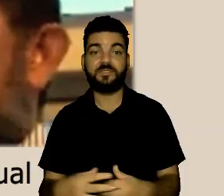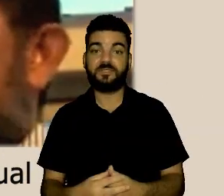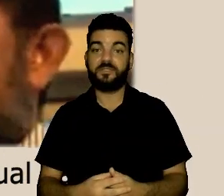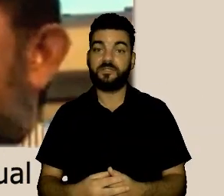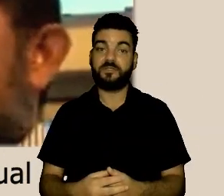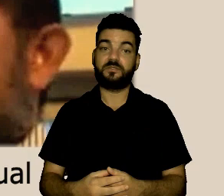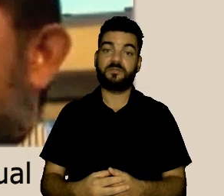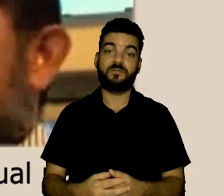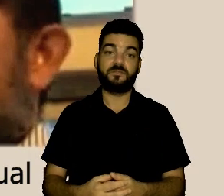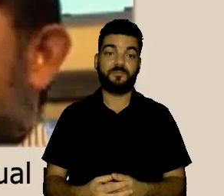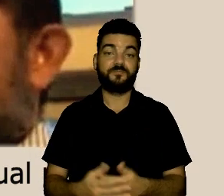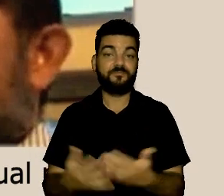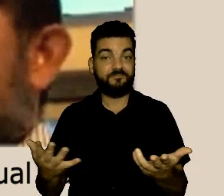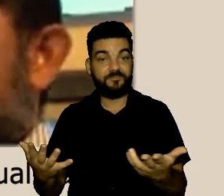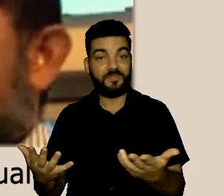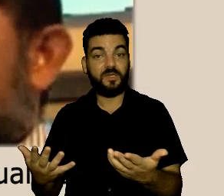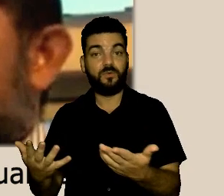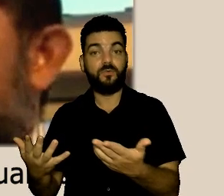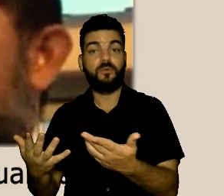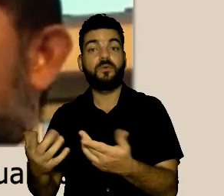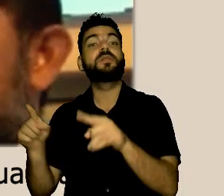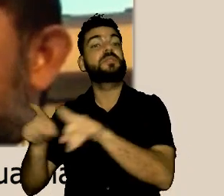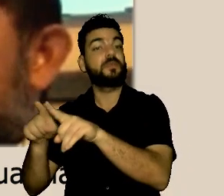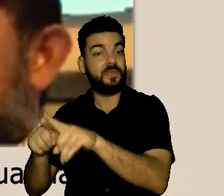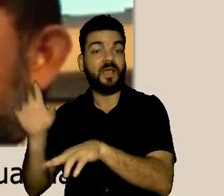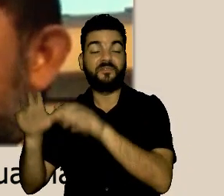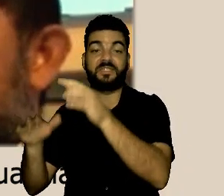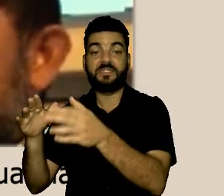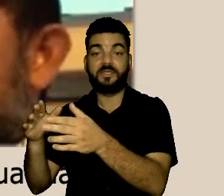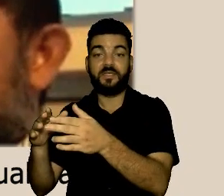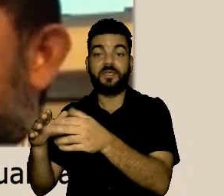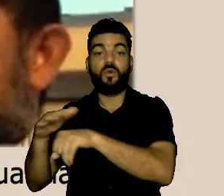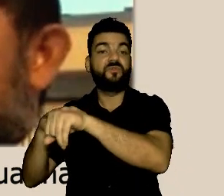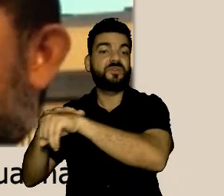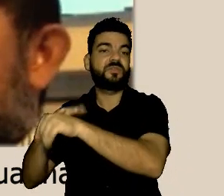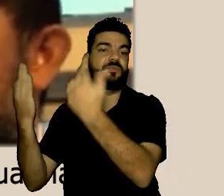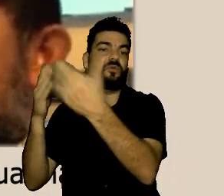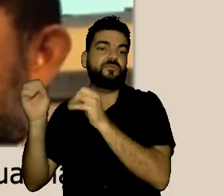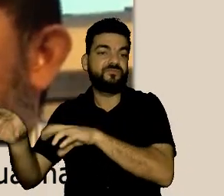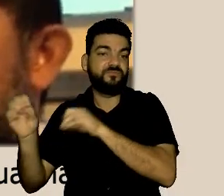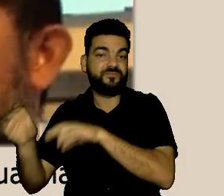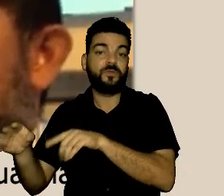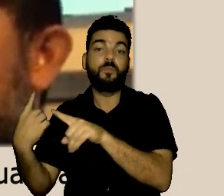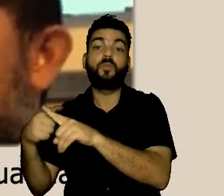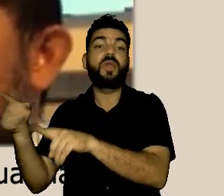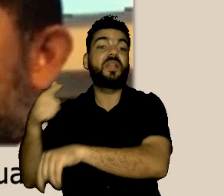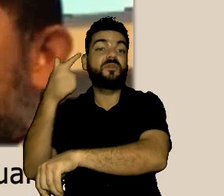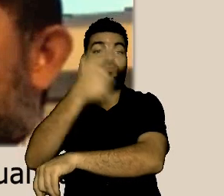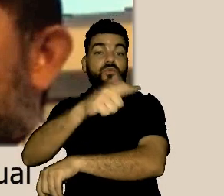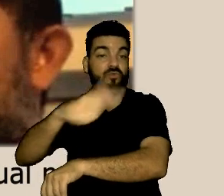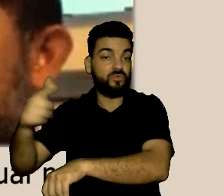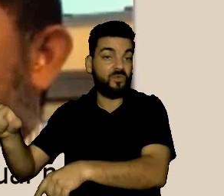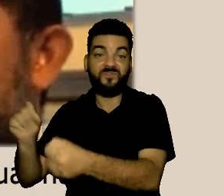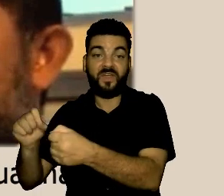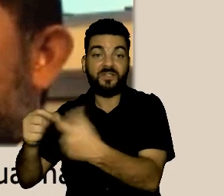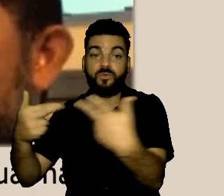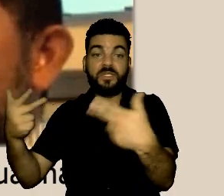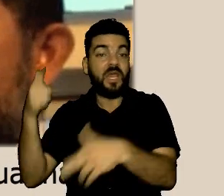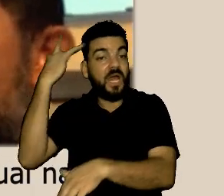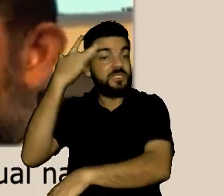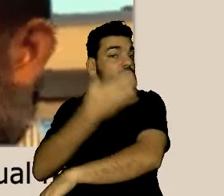antes dele se submeter não antes dele aderir a isso ele também às vezes